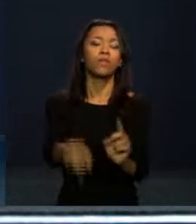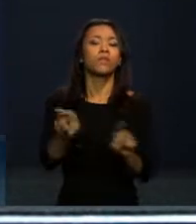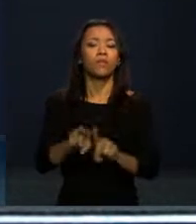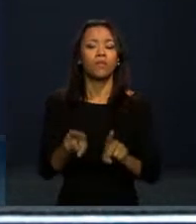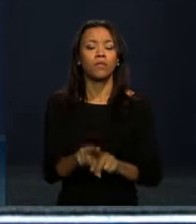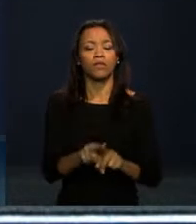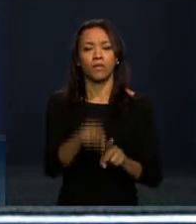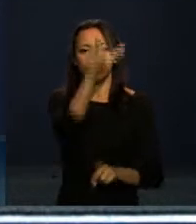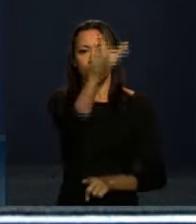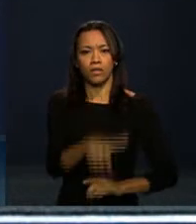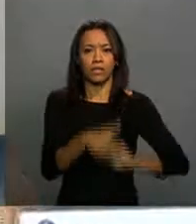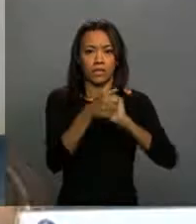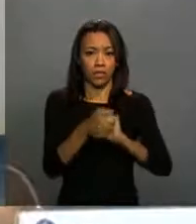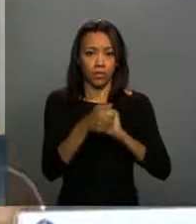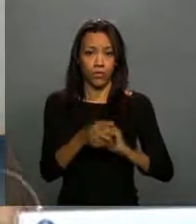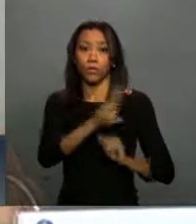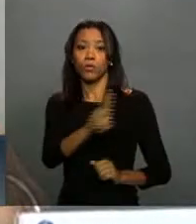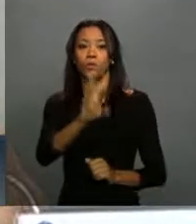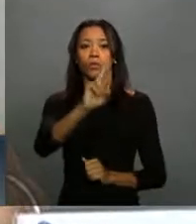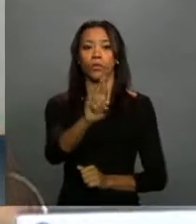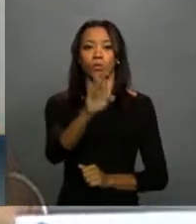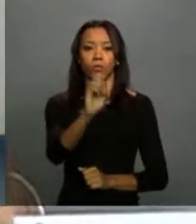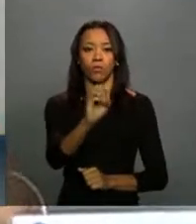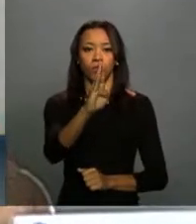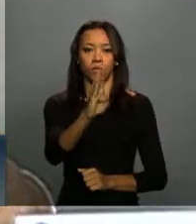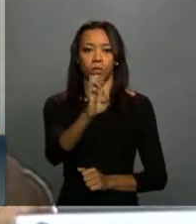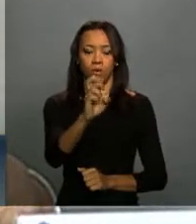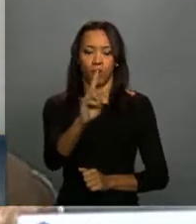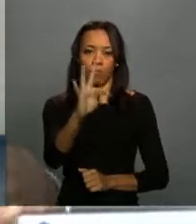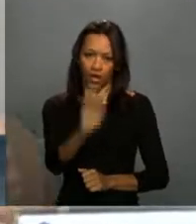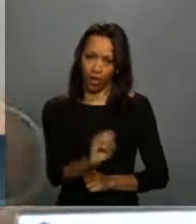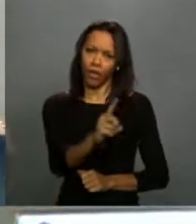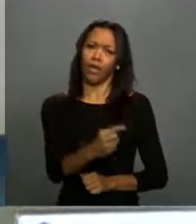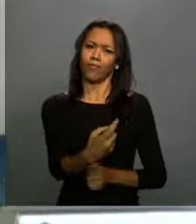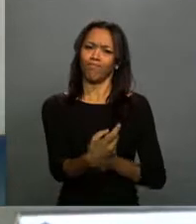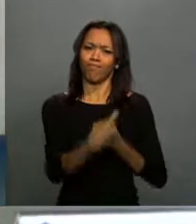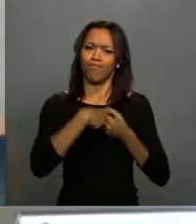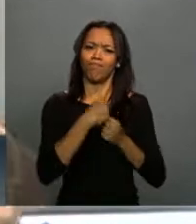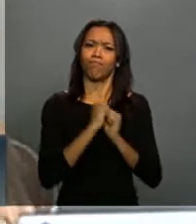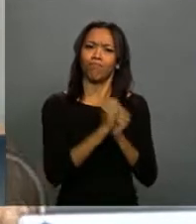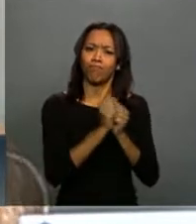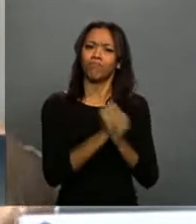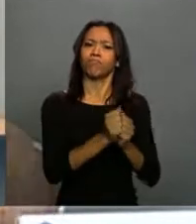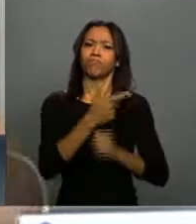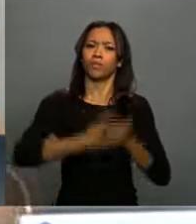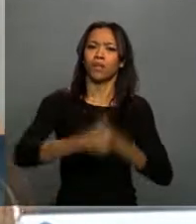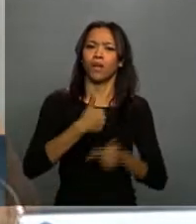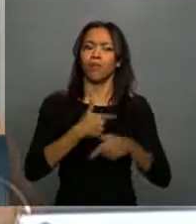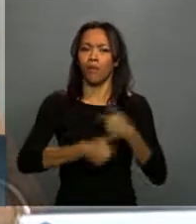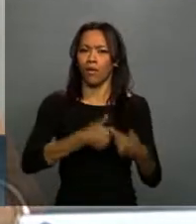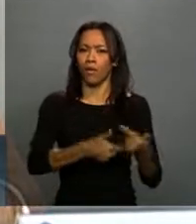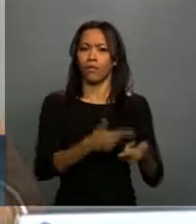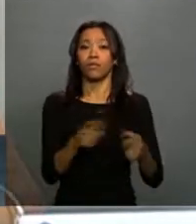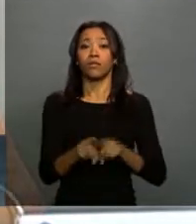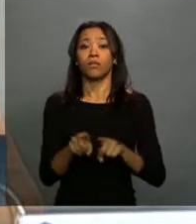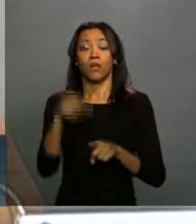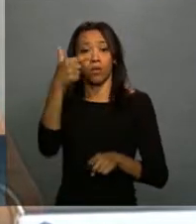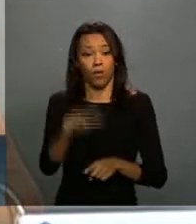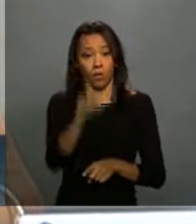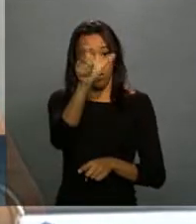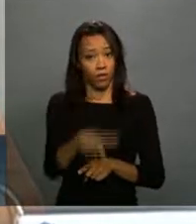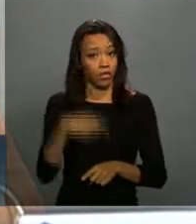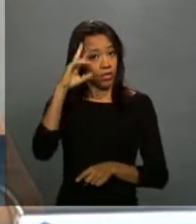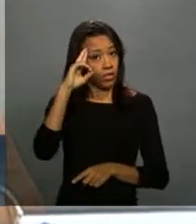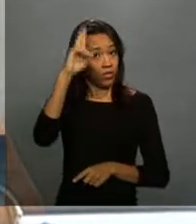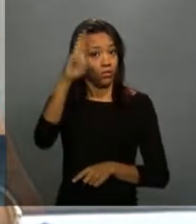Saudar o Arthur Roberto, um parceiro importante da Biomanguinhos. Saudar a Sueli, diretora de junta do Daete,